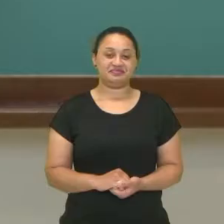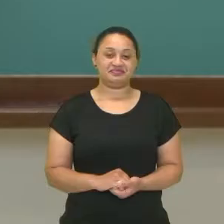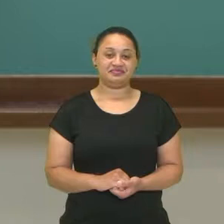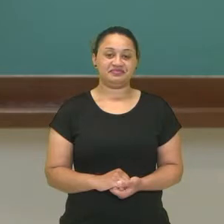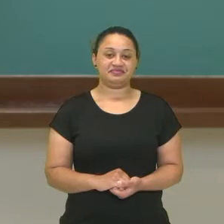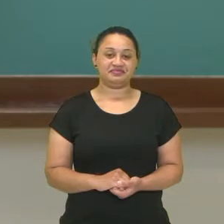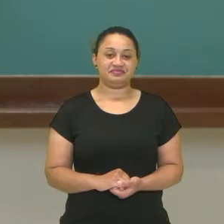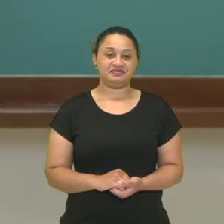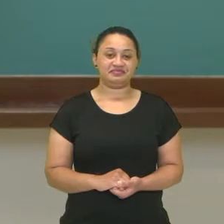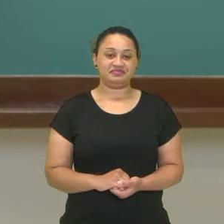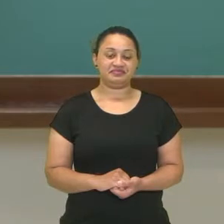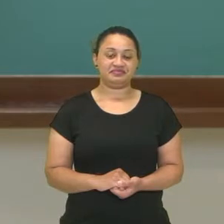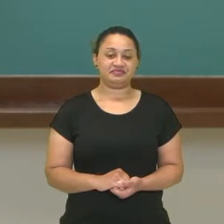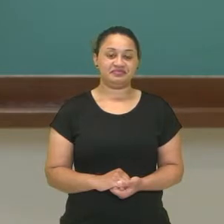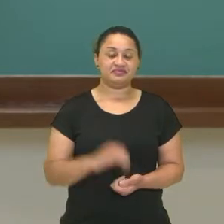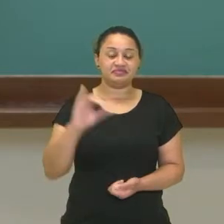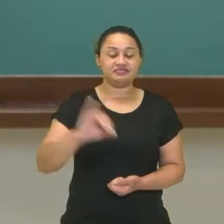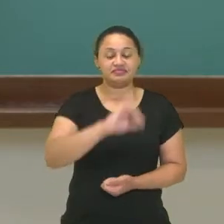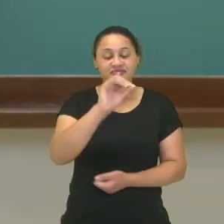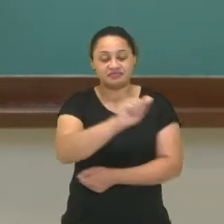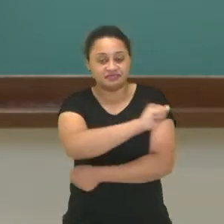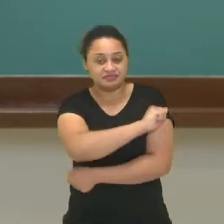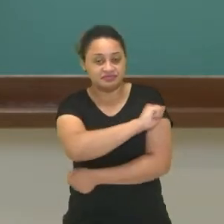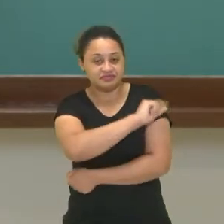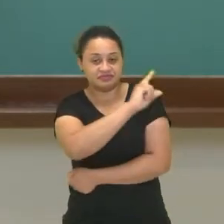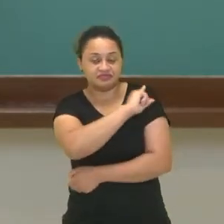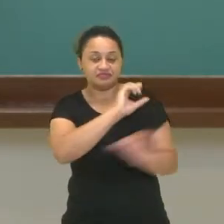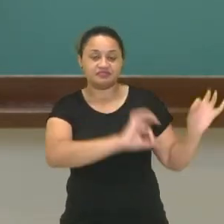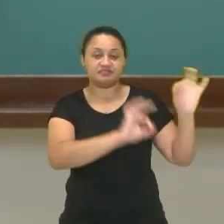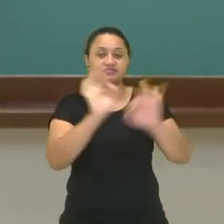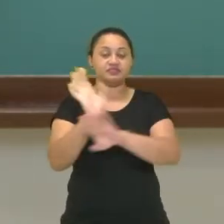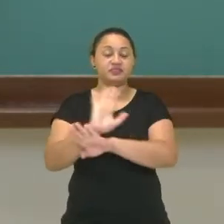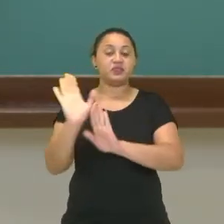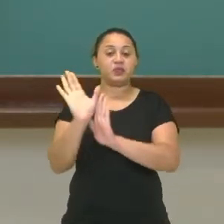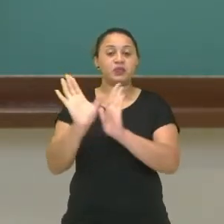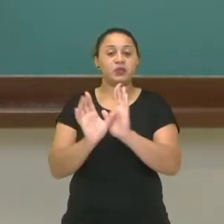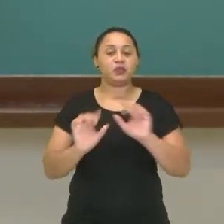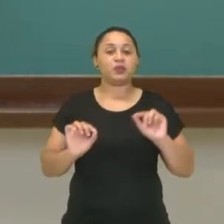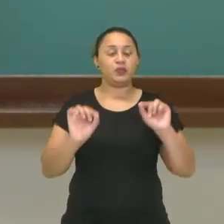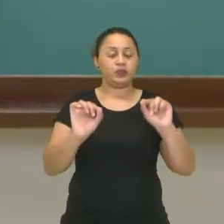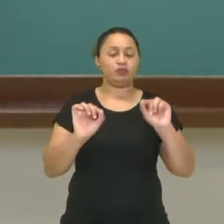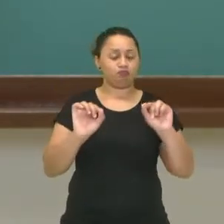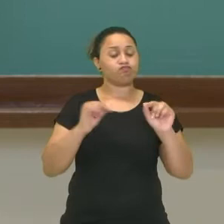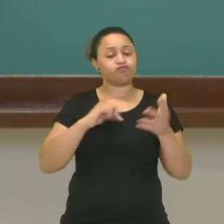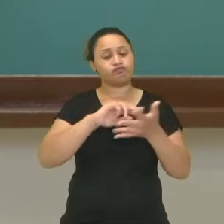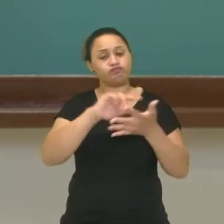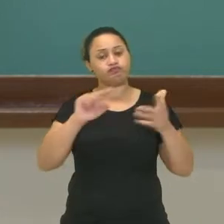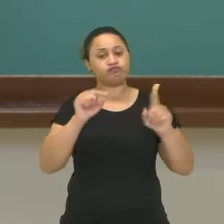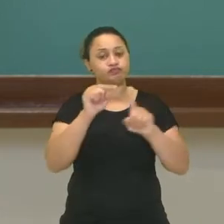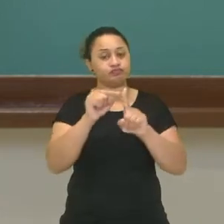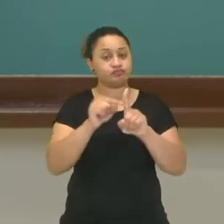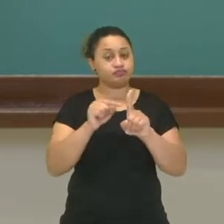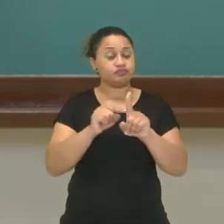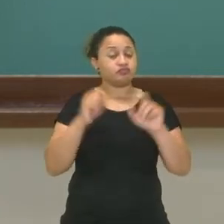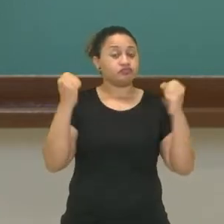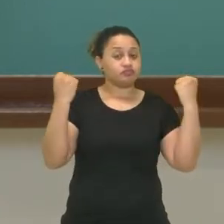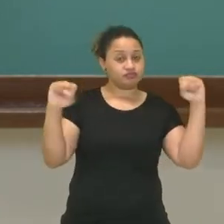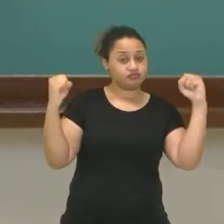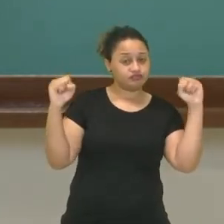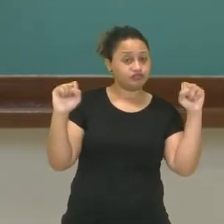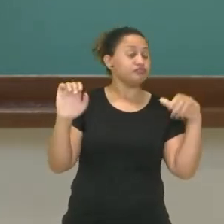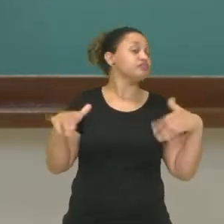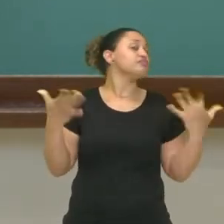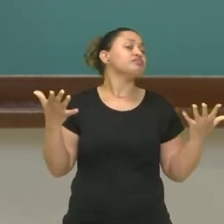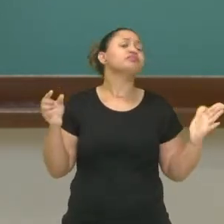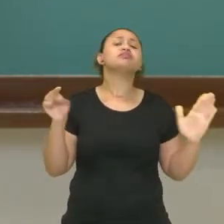Olá estudantes da primeira série, nesse vídeo nós vamos falar sobre os vários tipos de ginástica. E